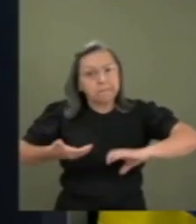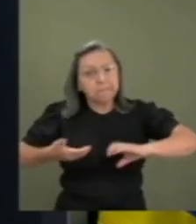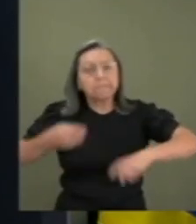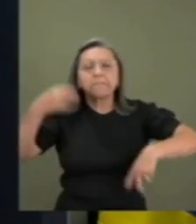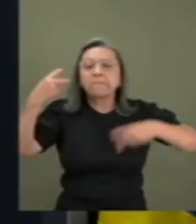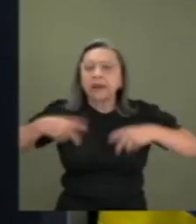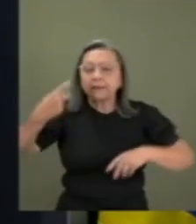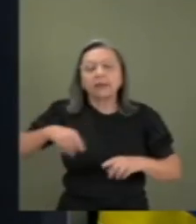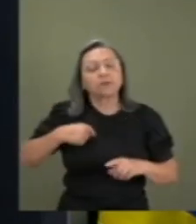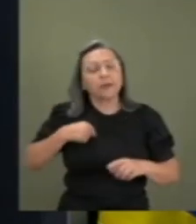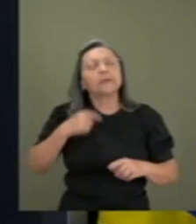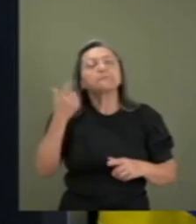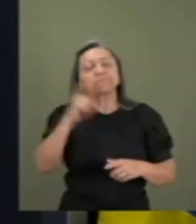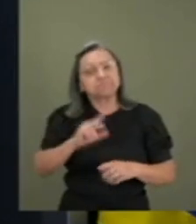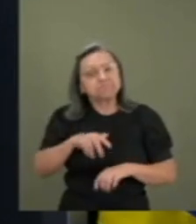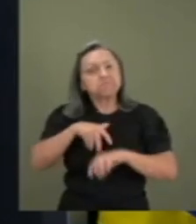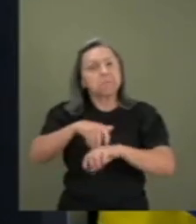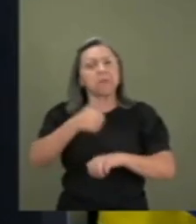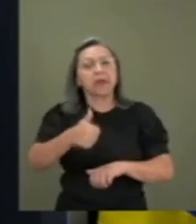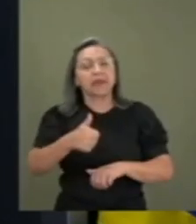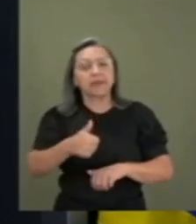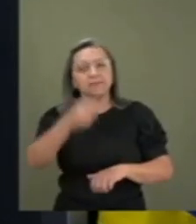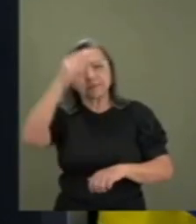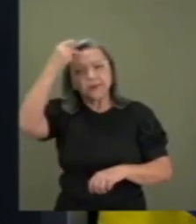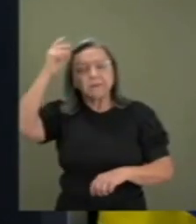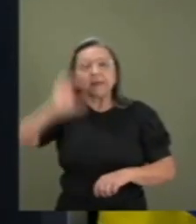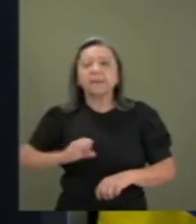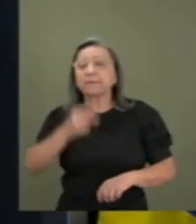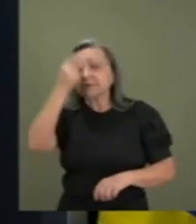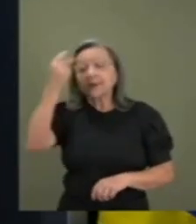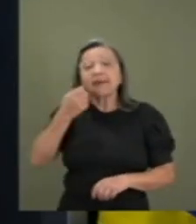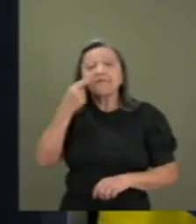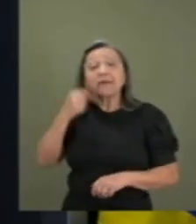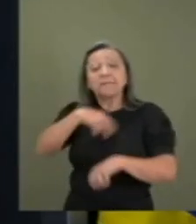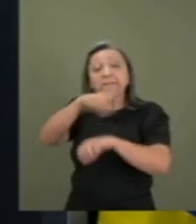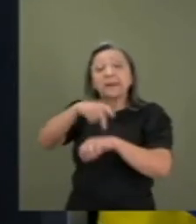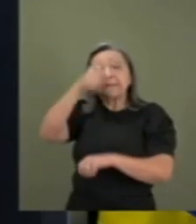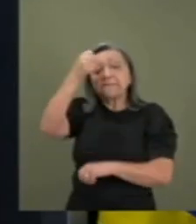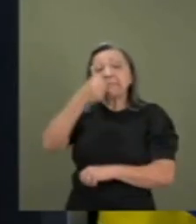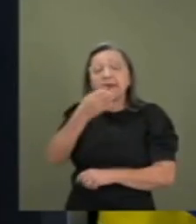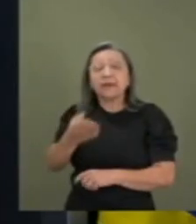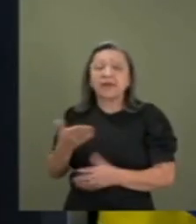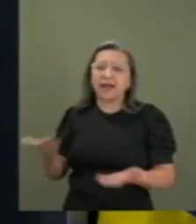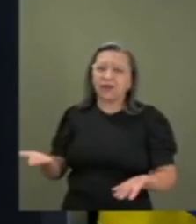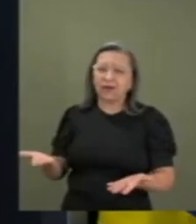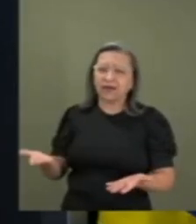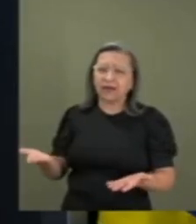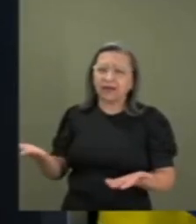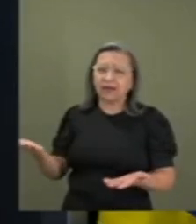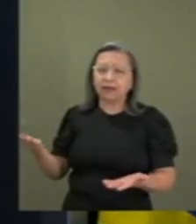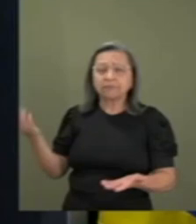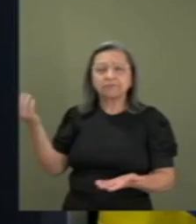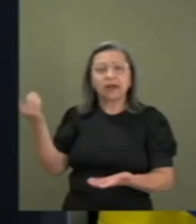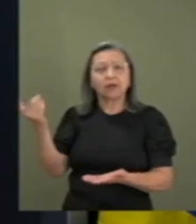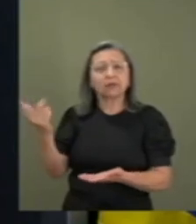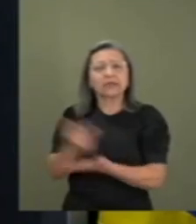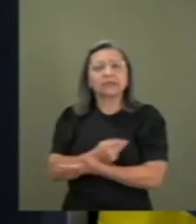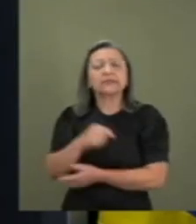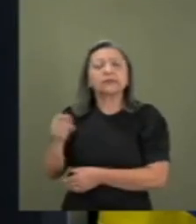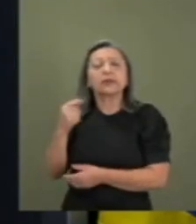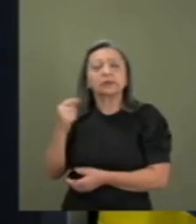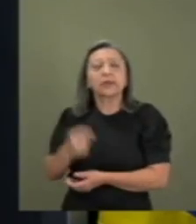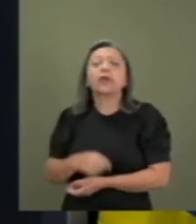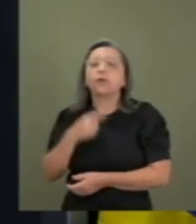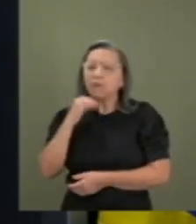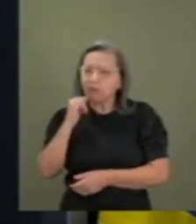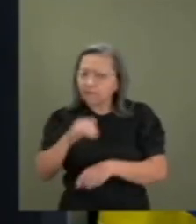Brasil, para o cidadão de bem, que quer ver esse país bem. E esse é o prêmio que recebe quem é honesto. Eu disse para ele,